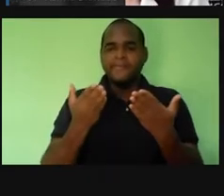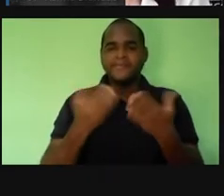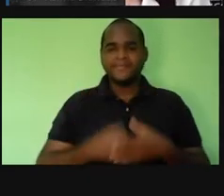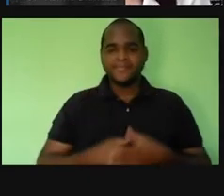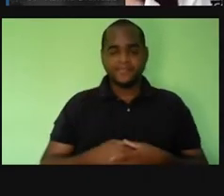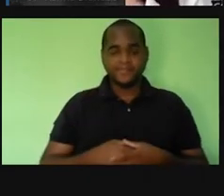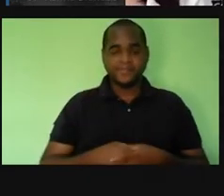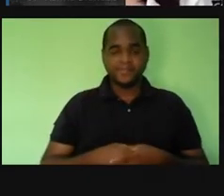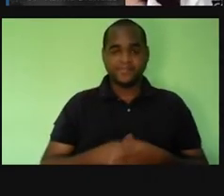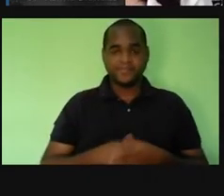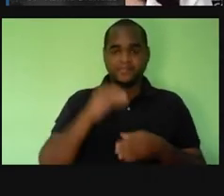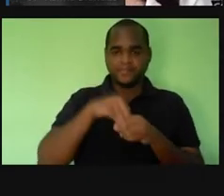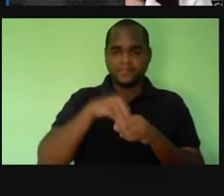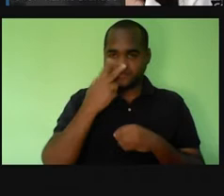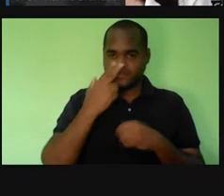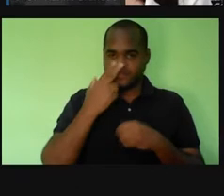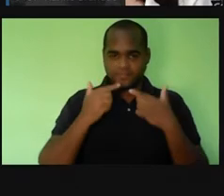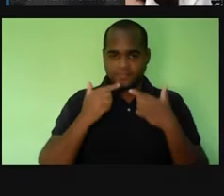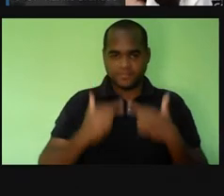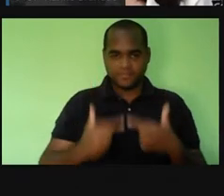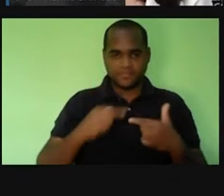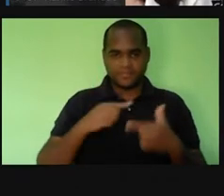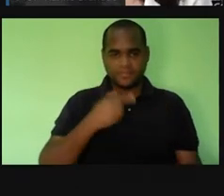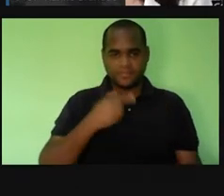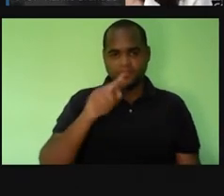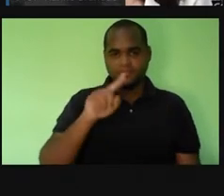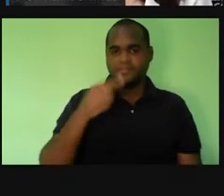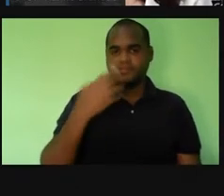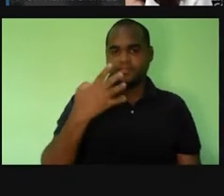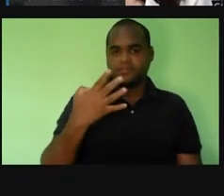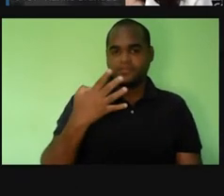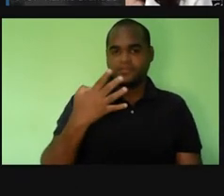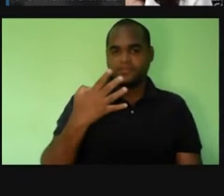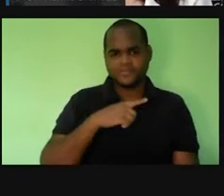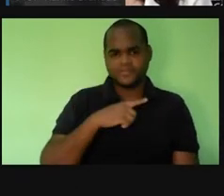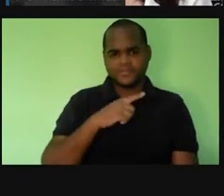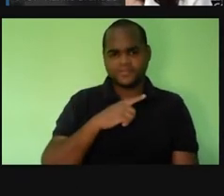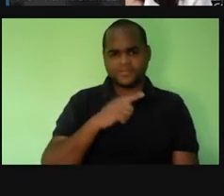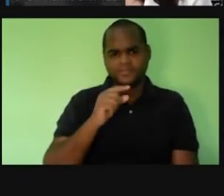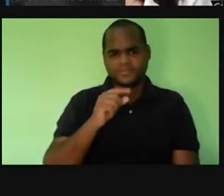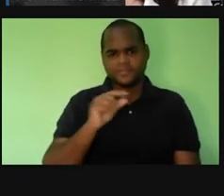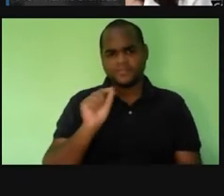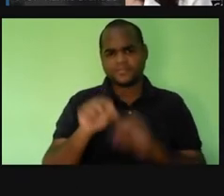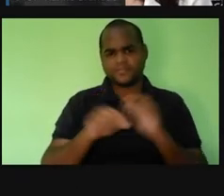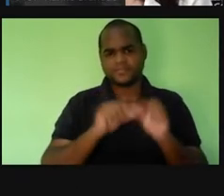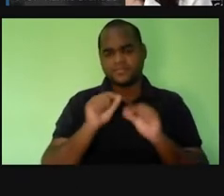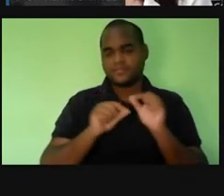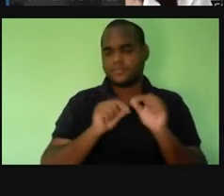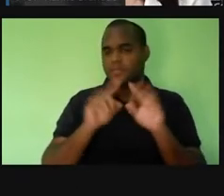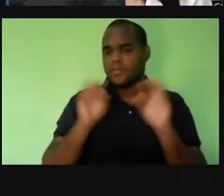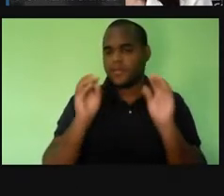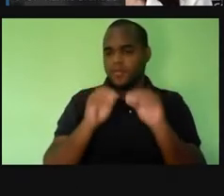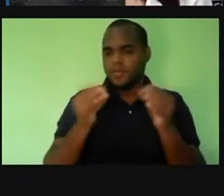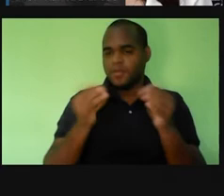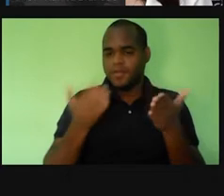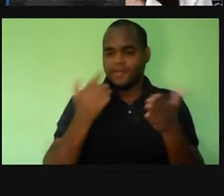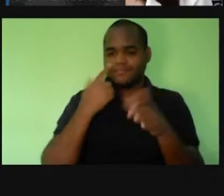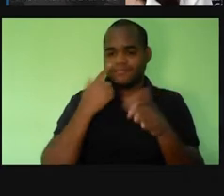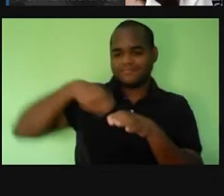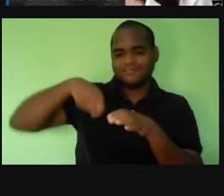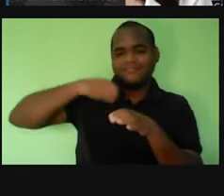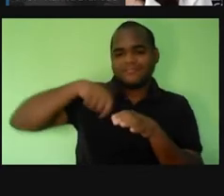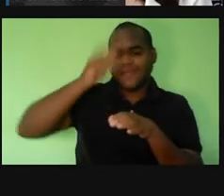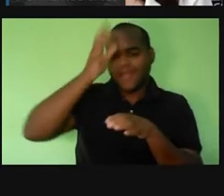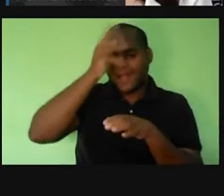faixa do neutro, né? 7,4. Vamos colocar agora, então, um canja de galinha.